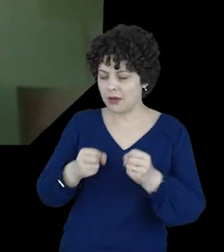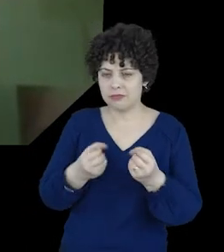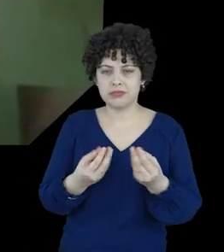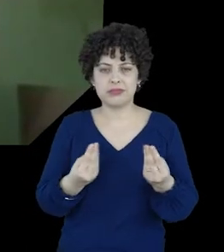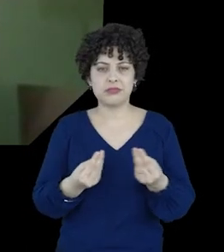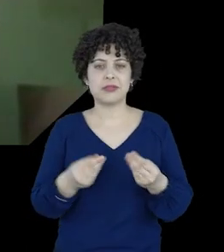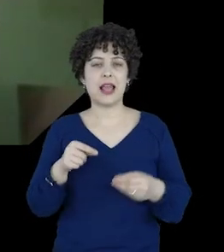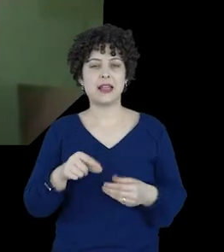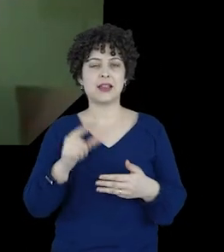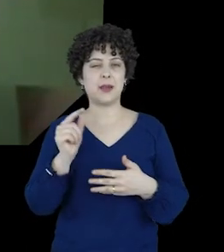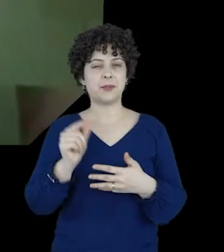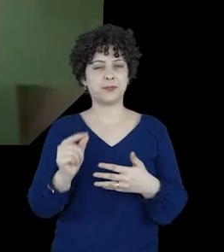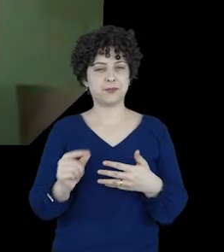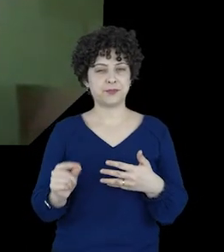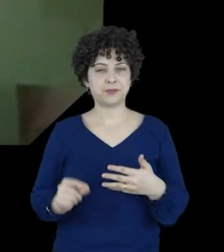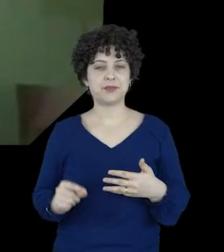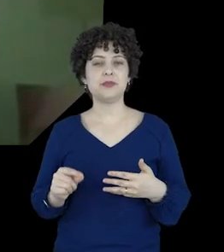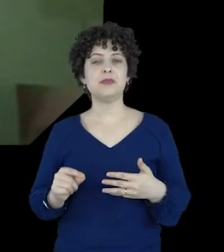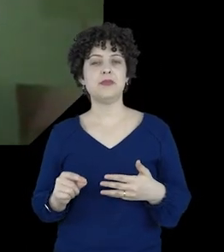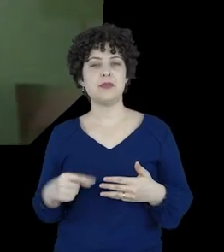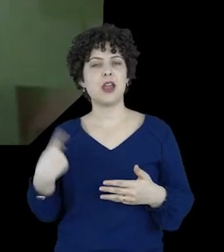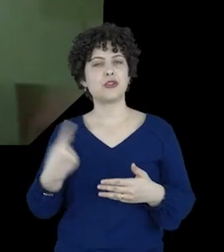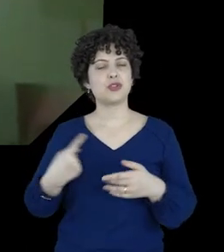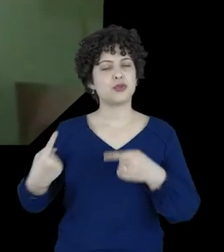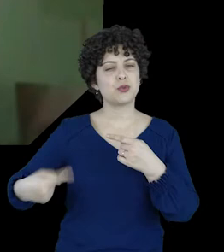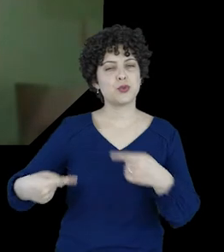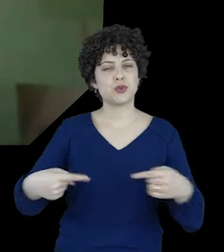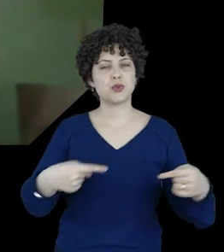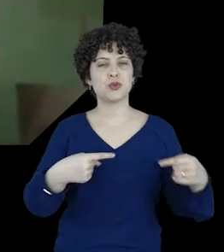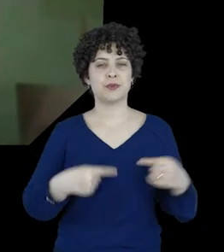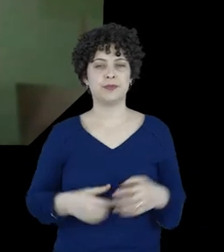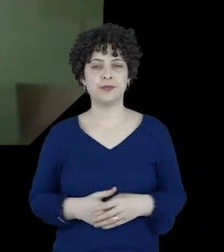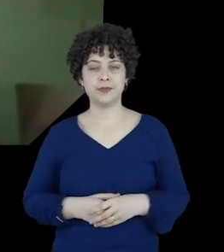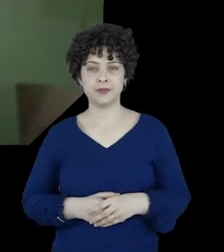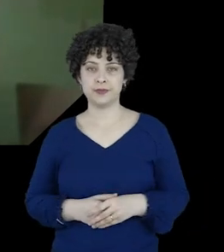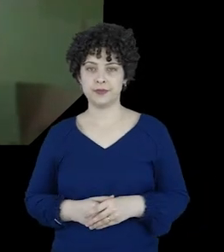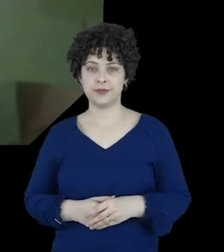Então, essas são algumas das questões que estamos levantando.